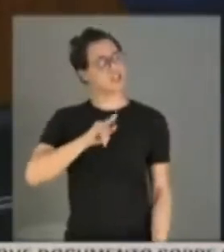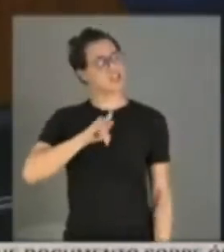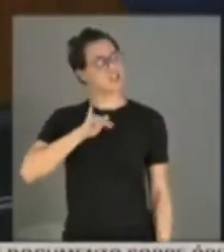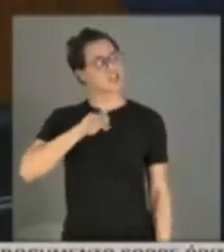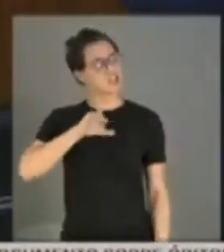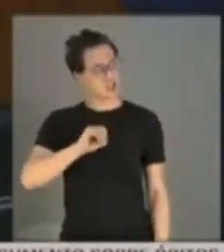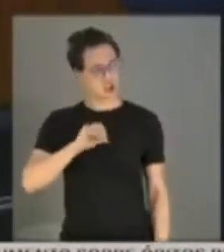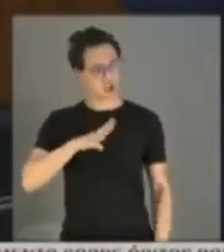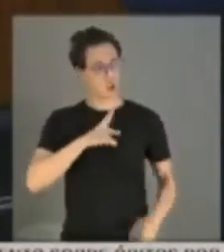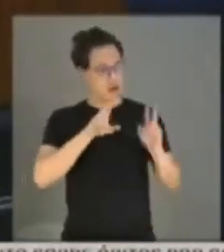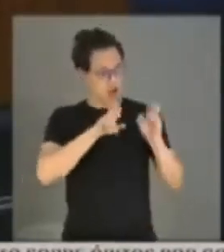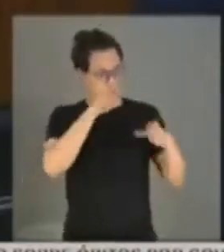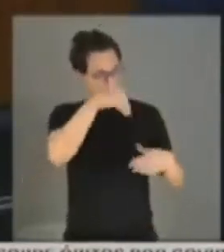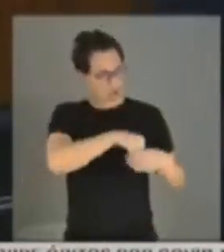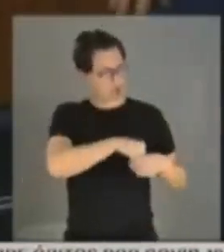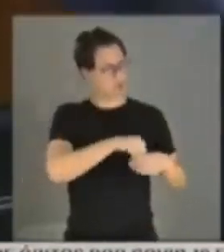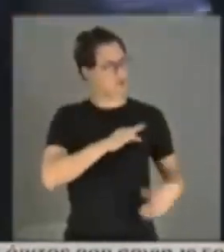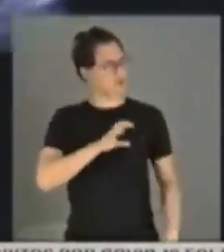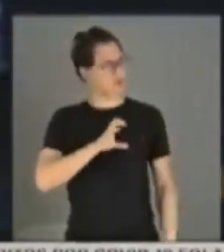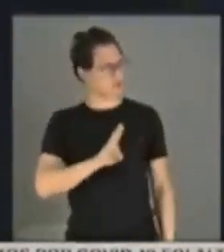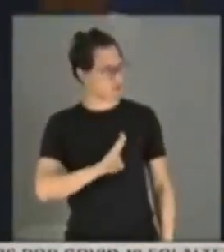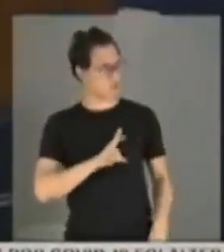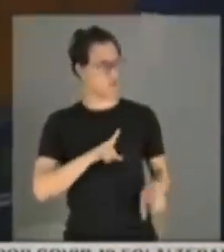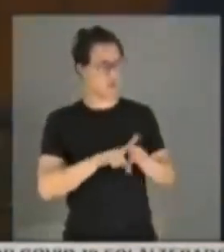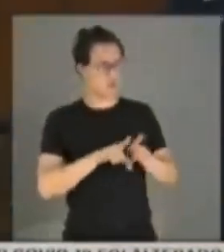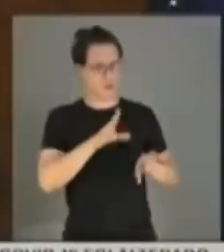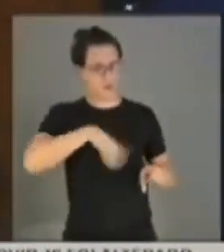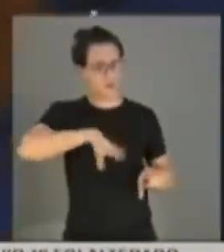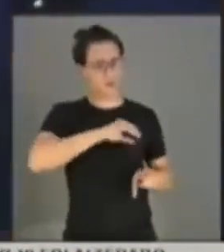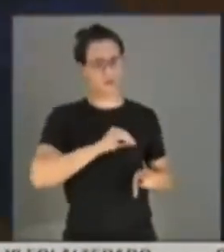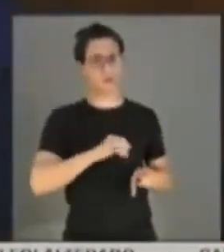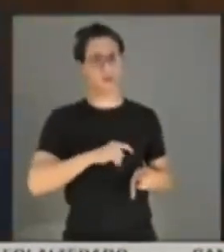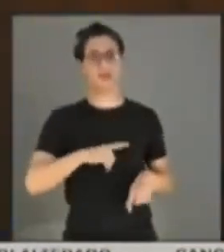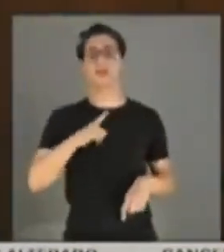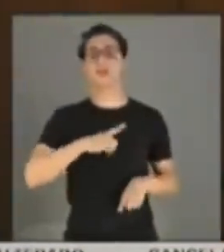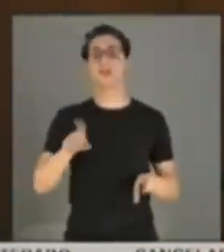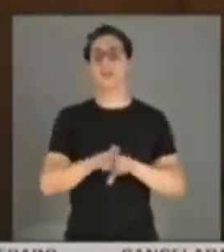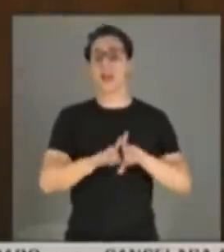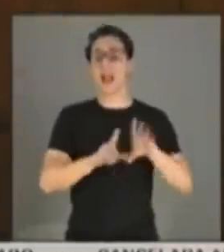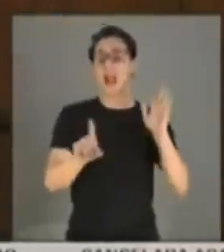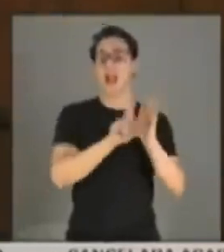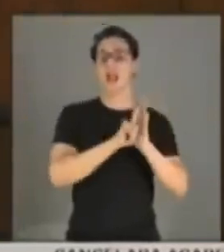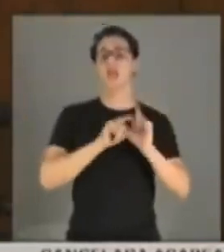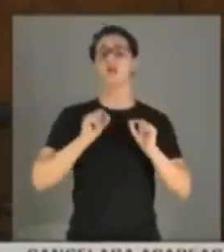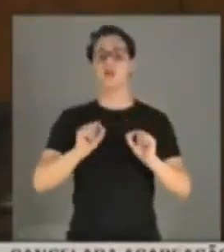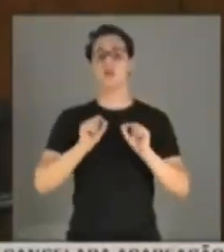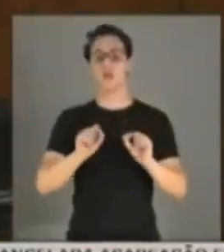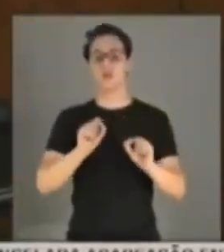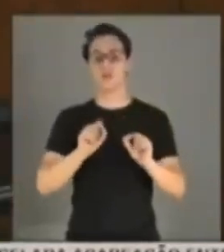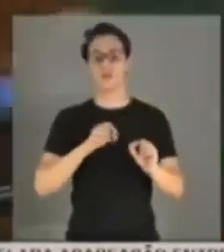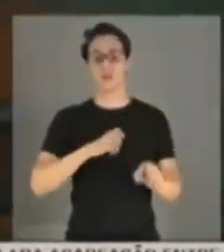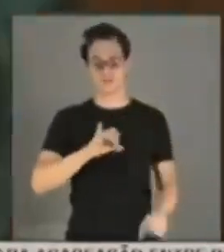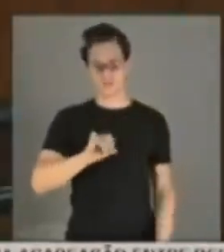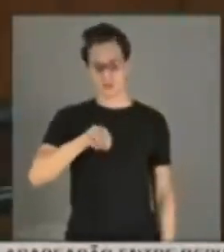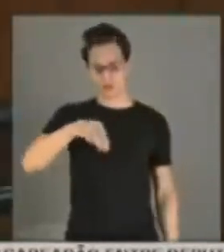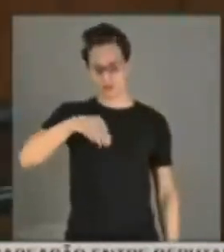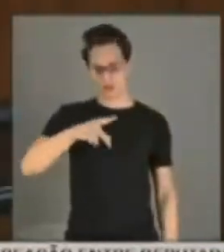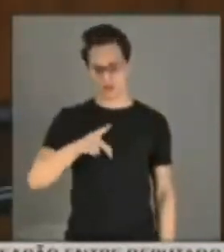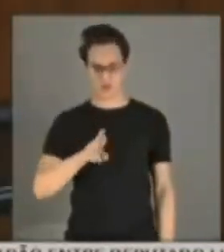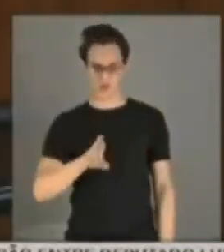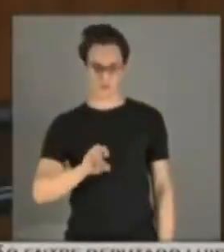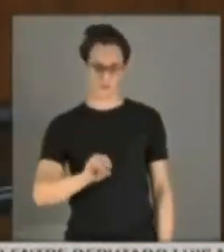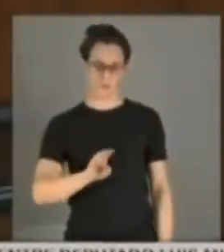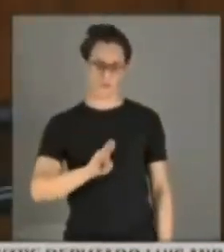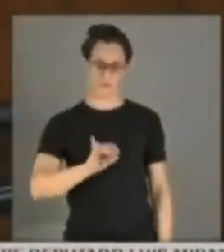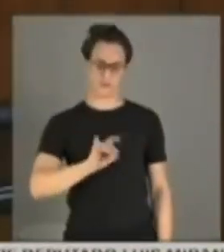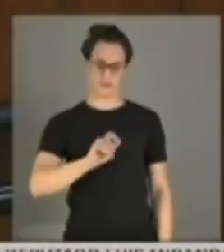pessoas aí do bolsonarismo. Eu vou passar o vídeo aqui, e antes eu vou passar o vídeo do Bolsonaro falando a mentira, depois ele foi desmentido pelo